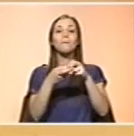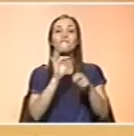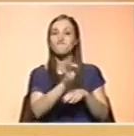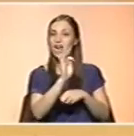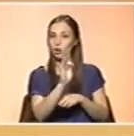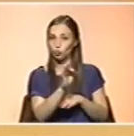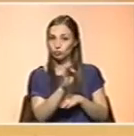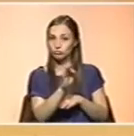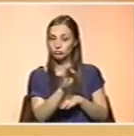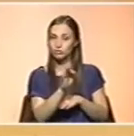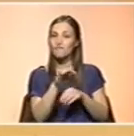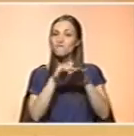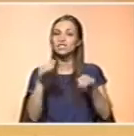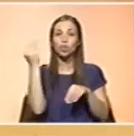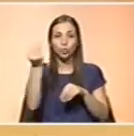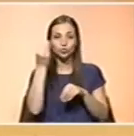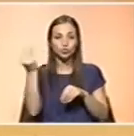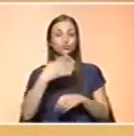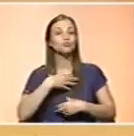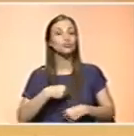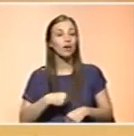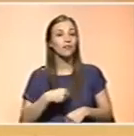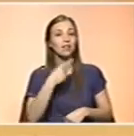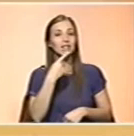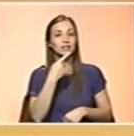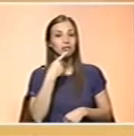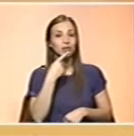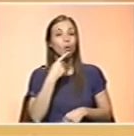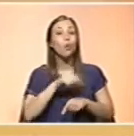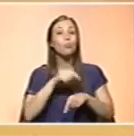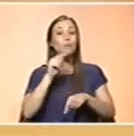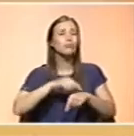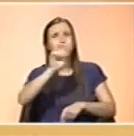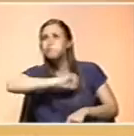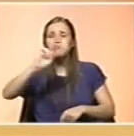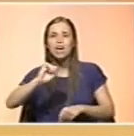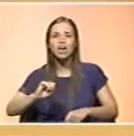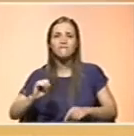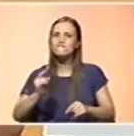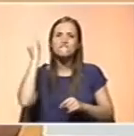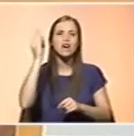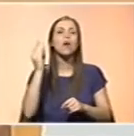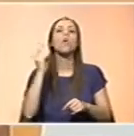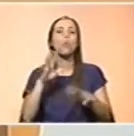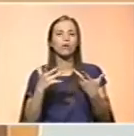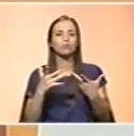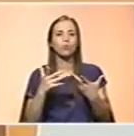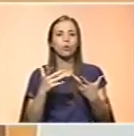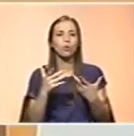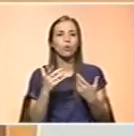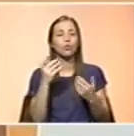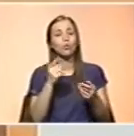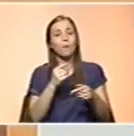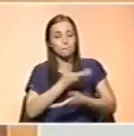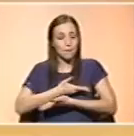queria lembrar que o maior pico de aceleração de crescimento é o que ocorre no primeiro ano de vida. O maior pico? De aceleração de crescimento. Nunca mais o ser